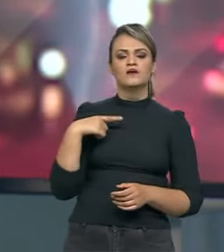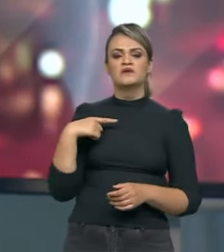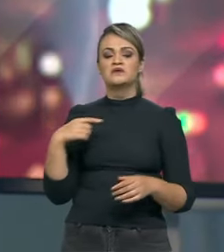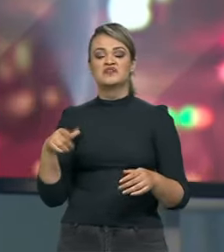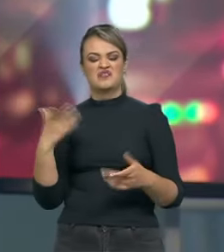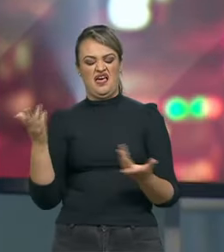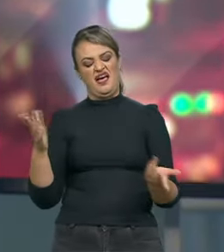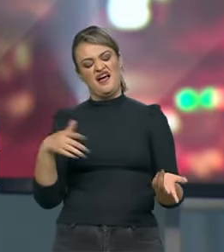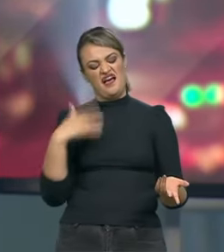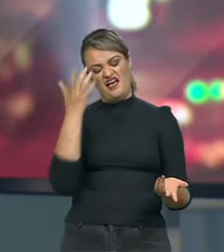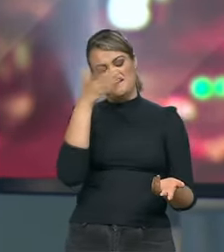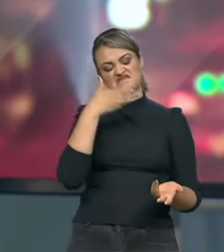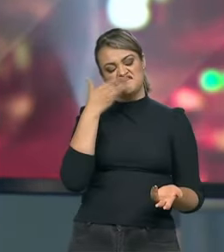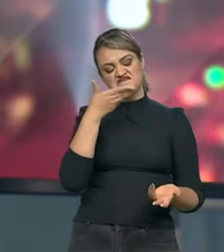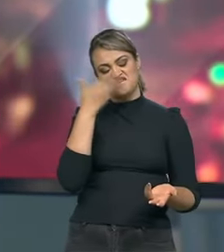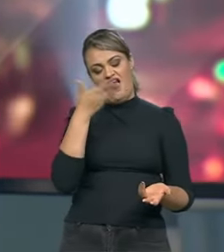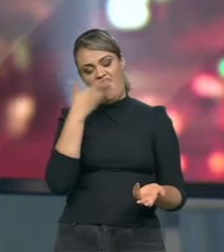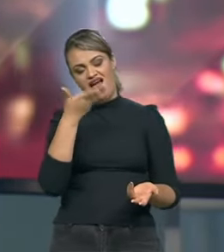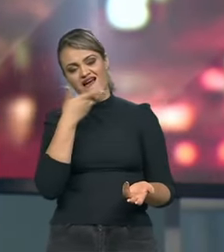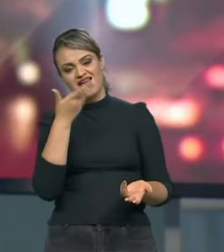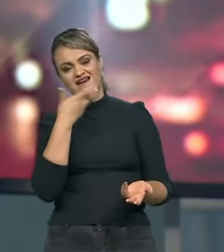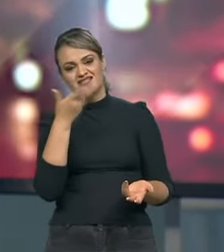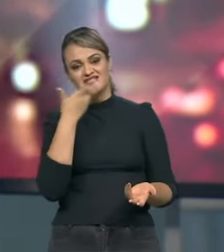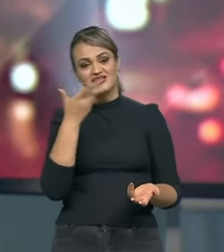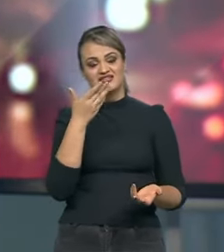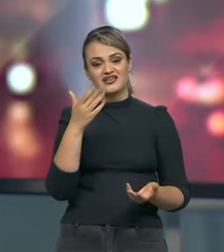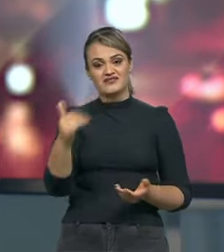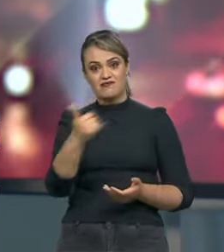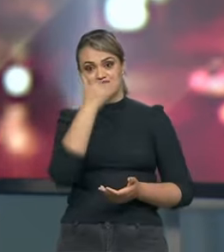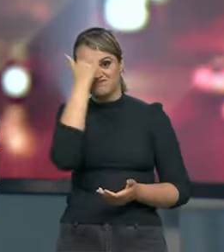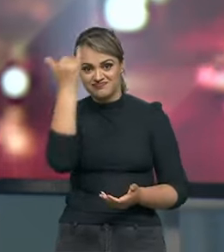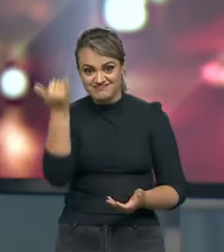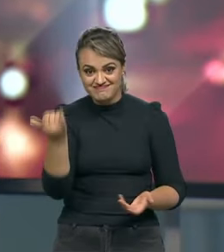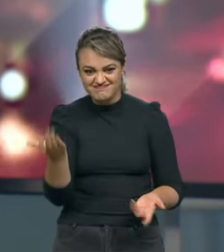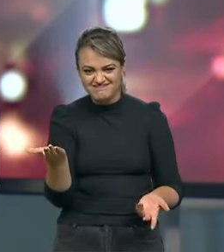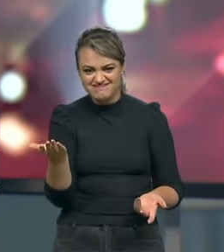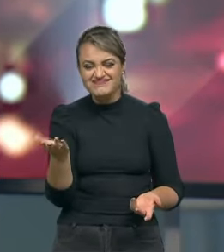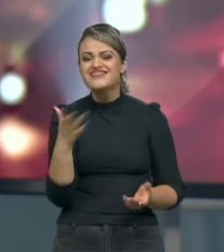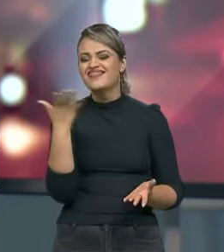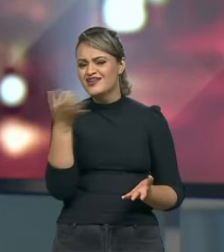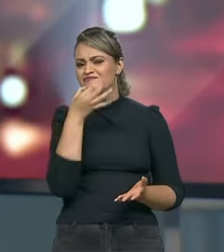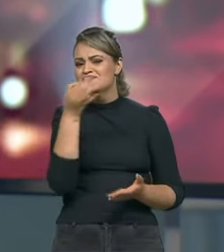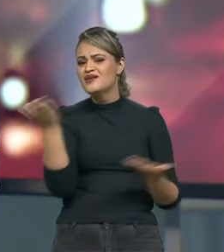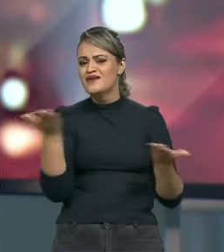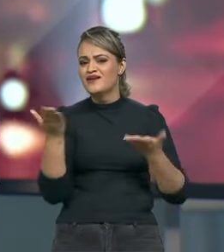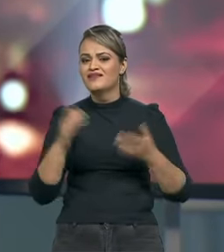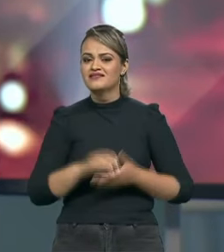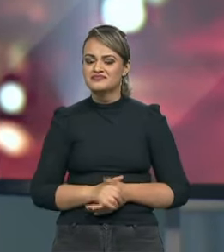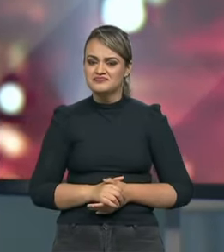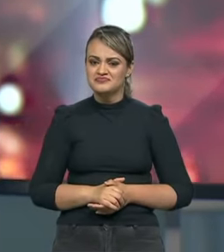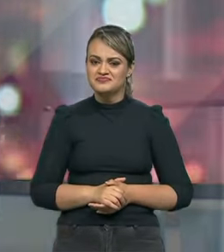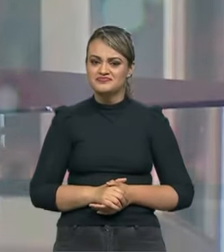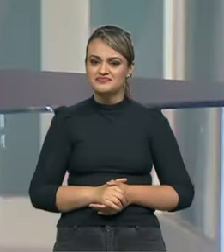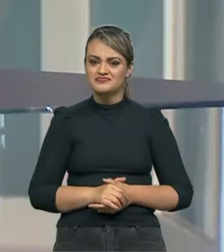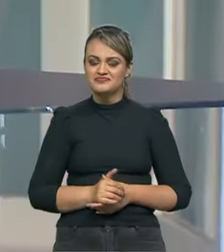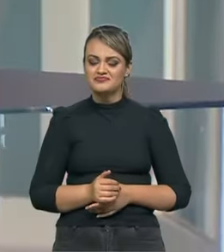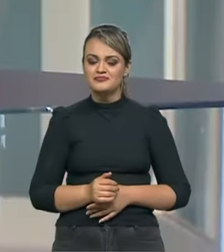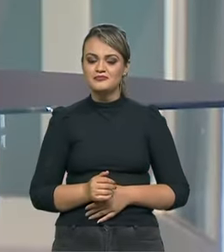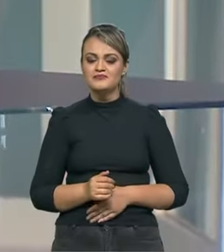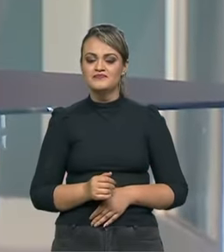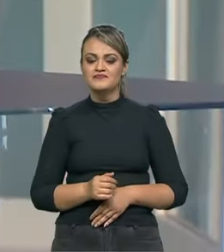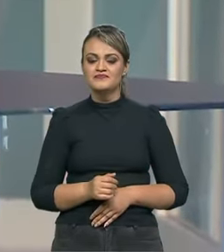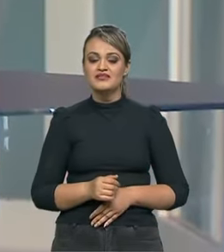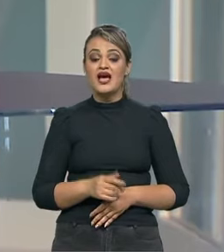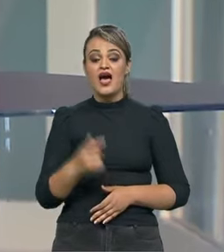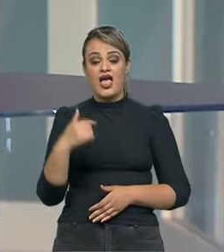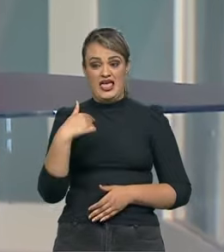subestimado em Indianápolis, e em Indianápolis te deu aquele recado. Que avaliação você faz daqueles dias lá? Olha, eu sempre fui uma